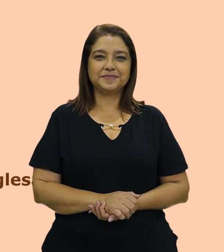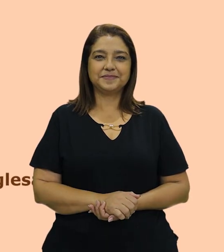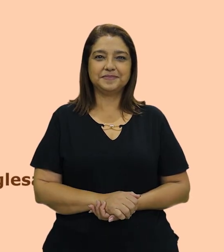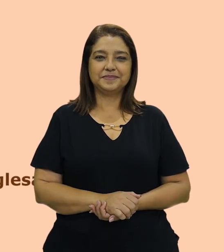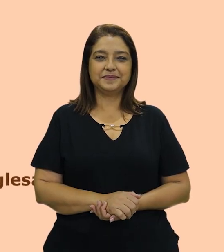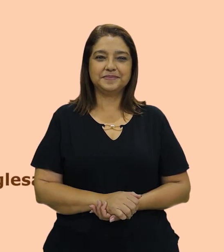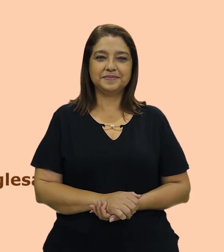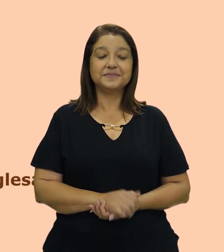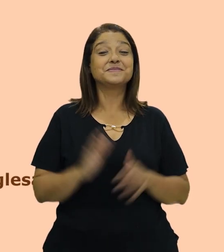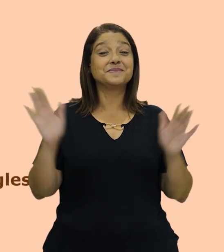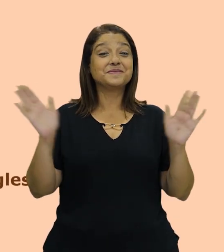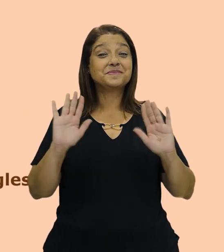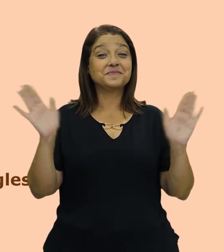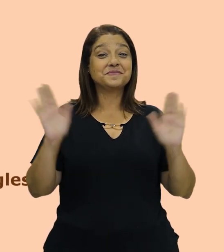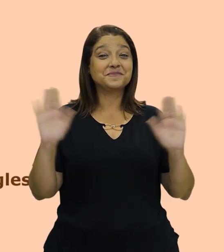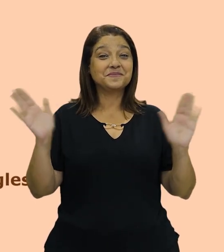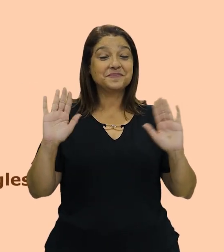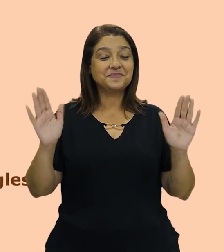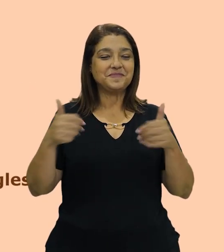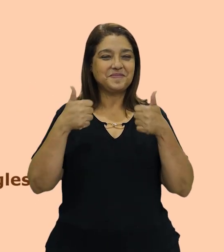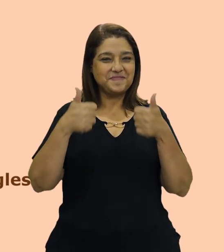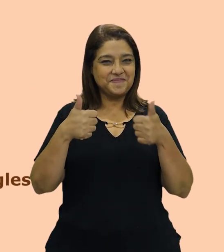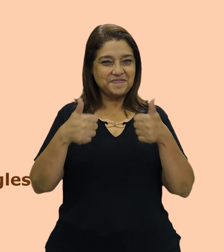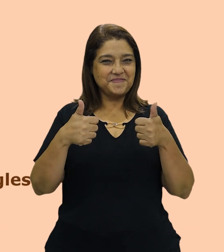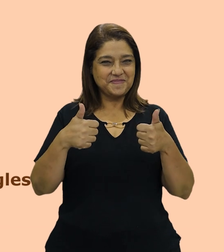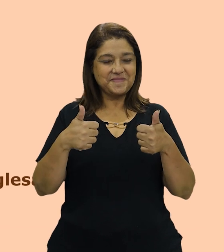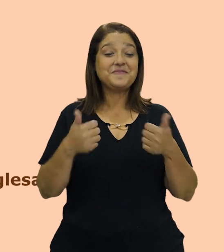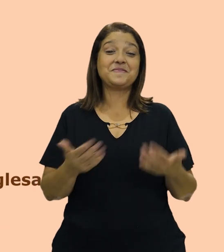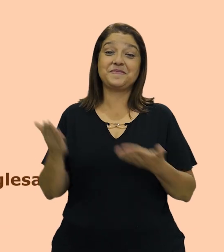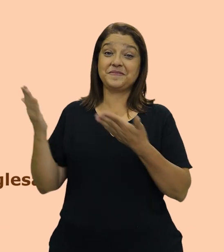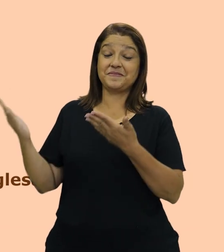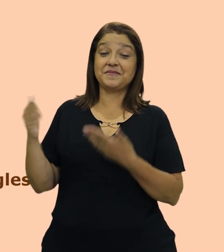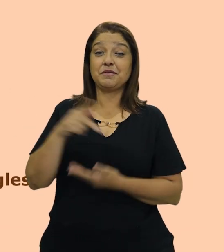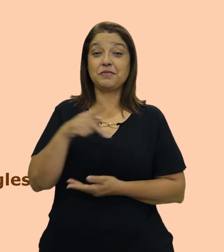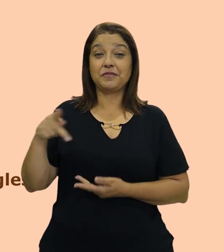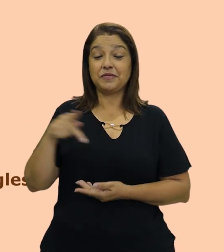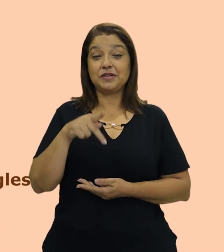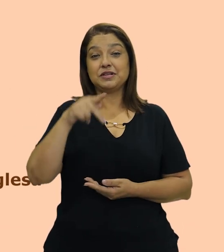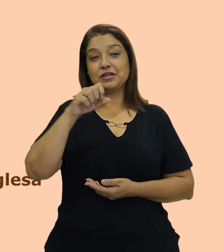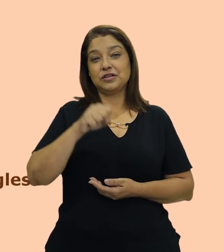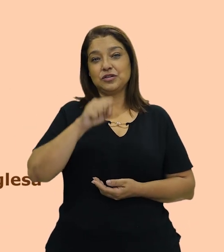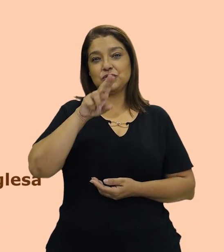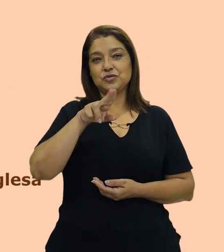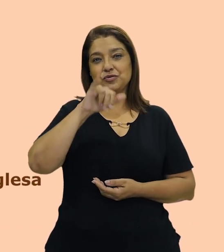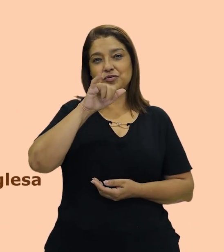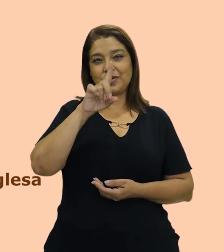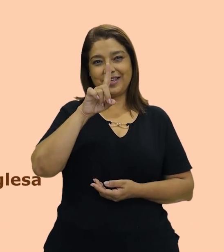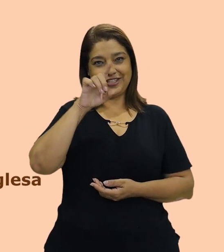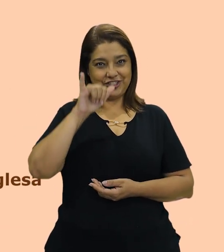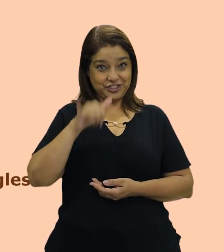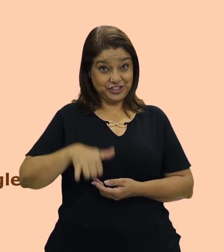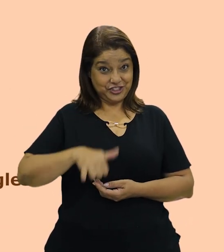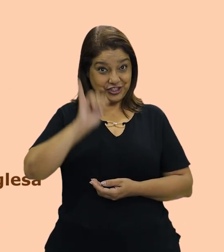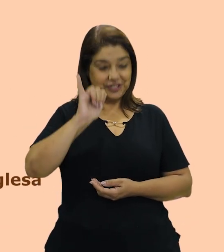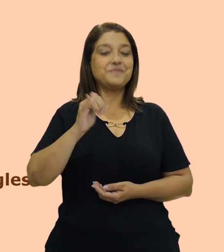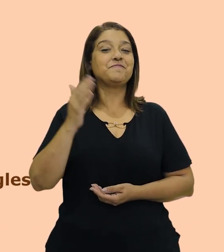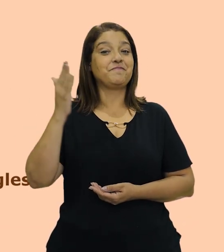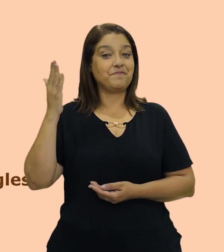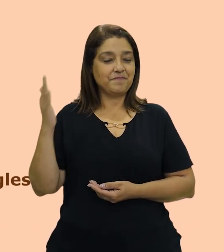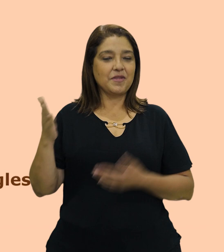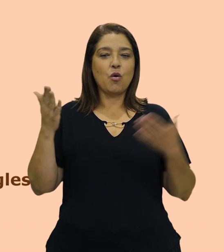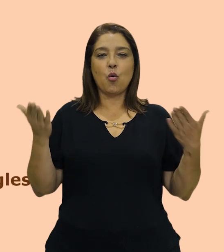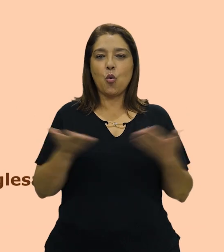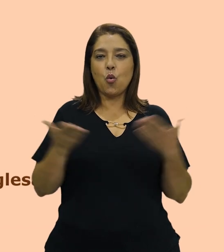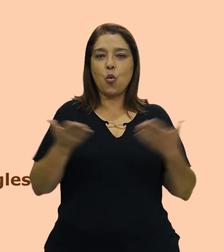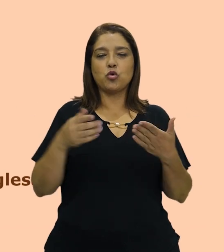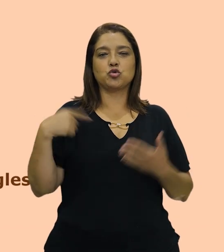Olá, pessoal, tudo bem? Eu sou professora doutora Suede Lourencio. Hoje, nós vamos